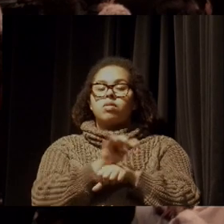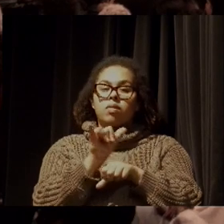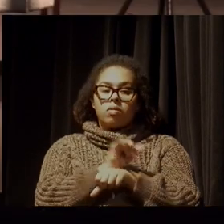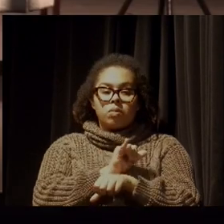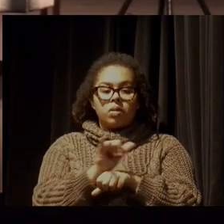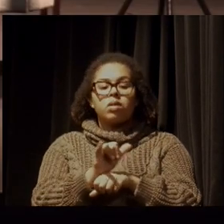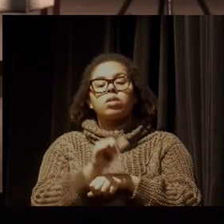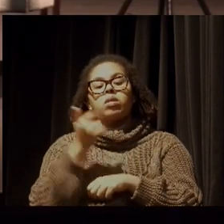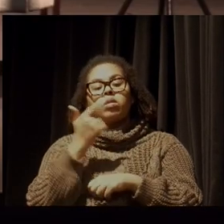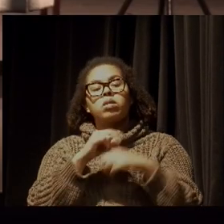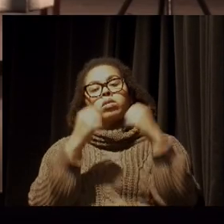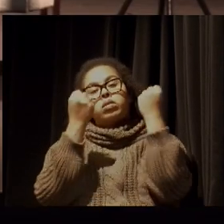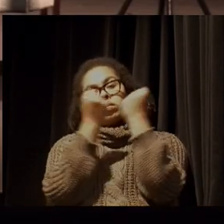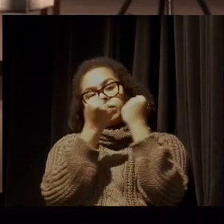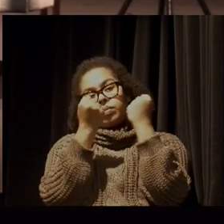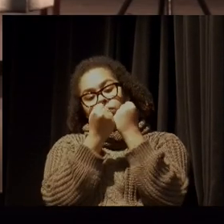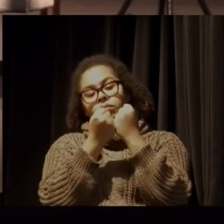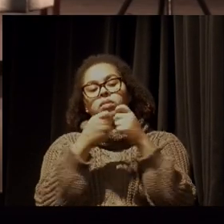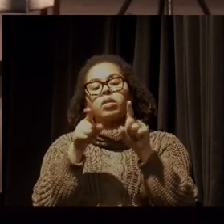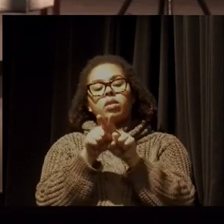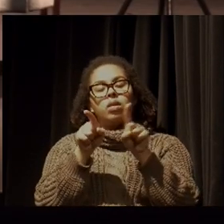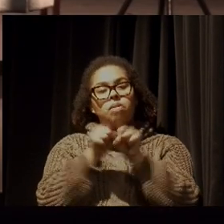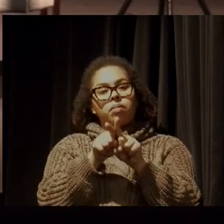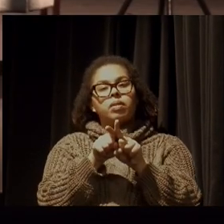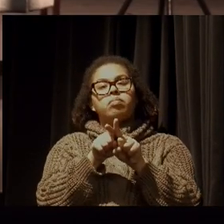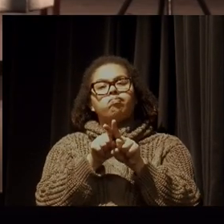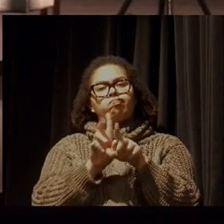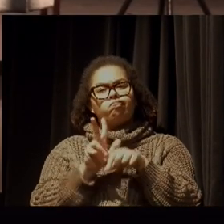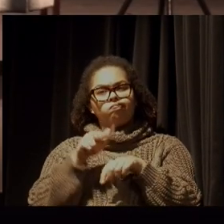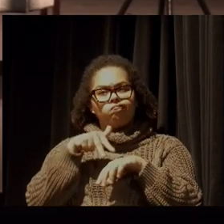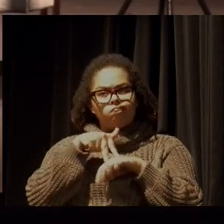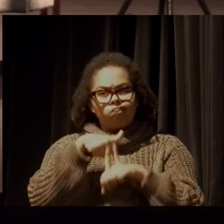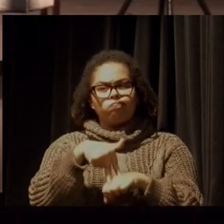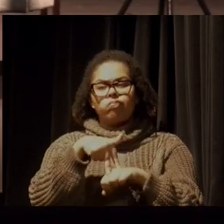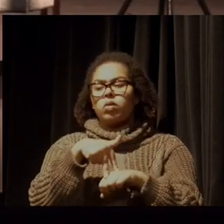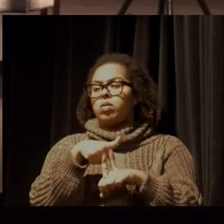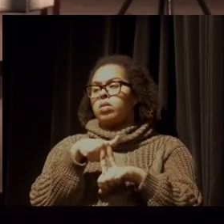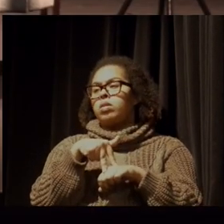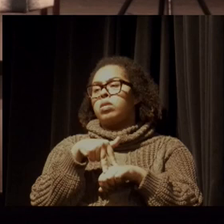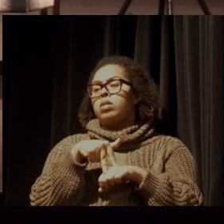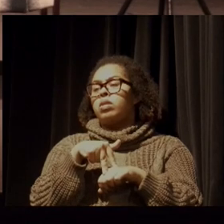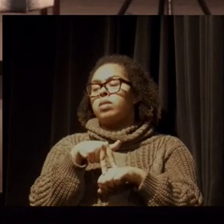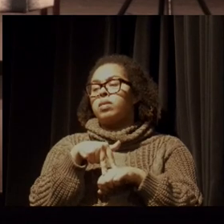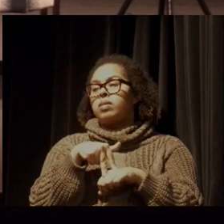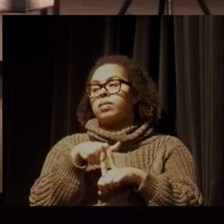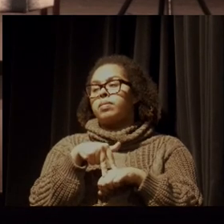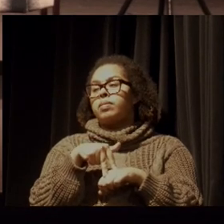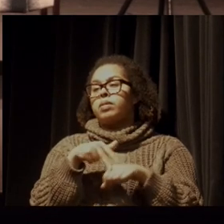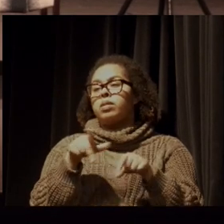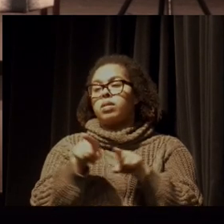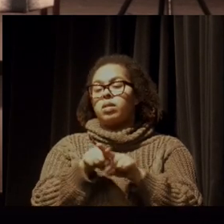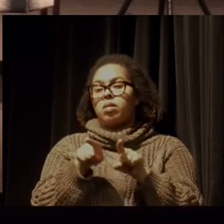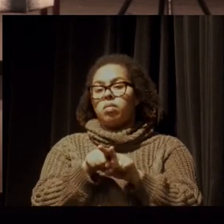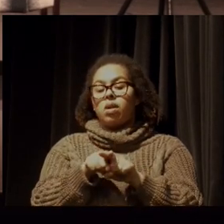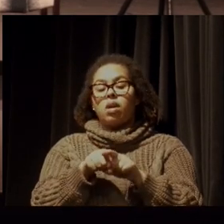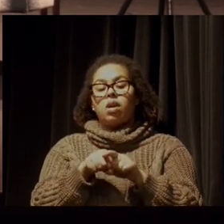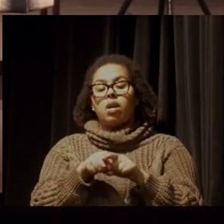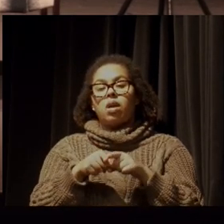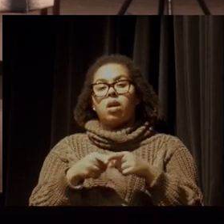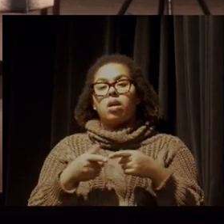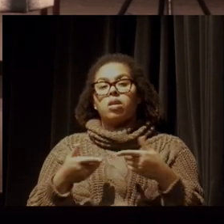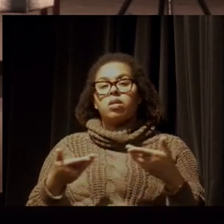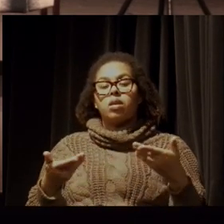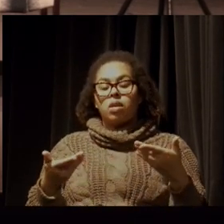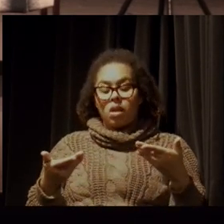para defender, para resistir. e a gente acabou trazendo isso